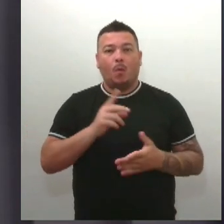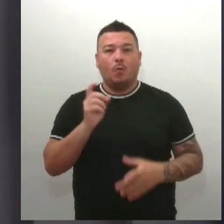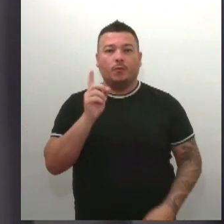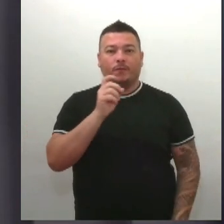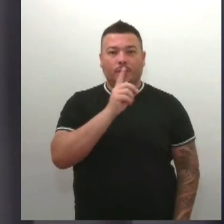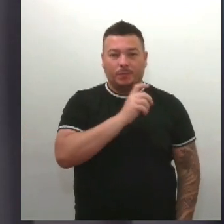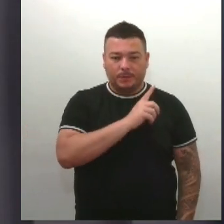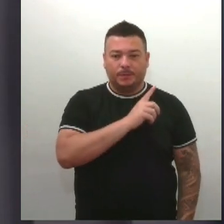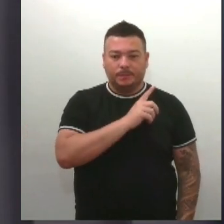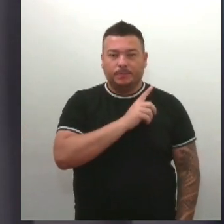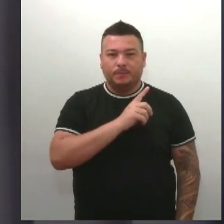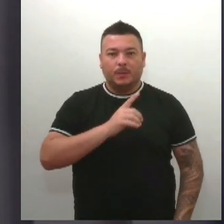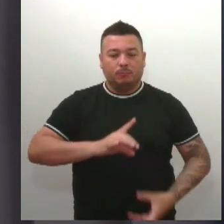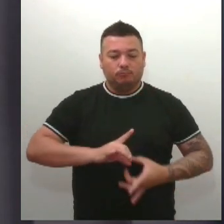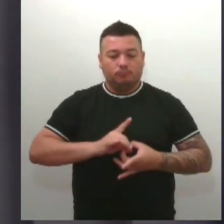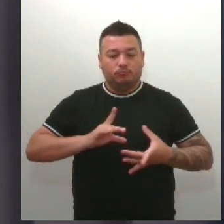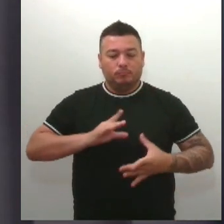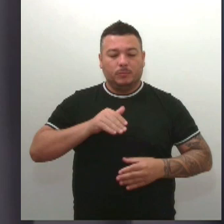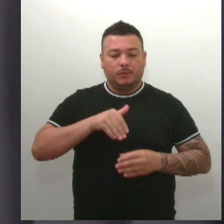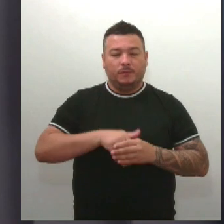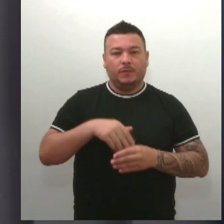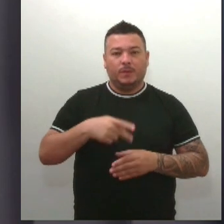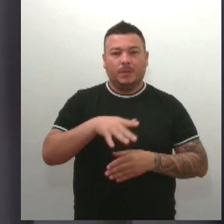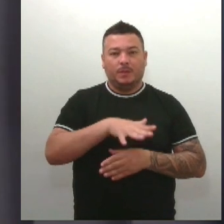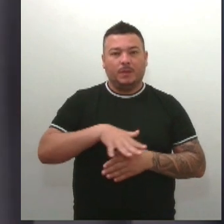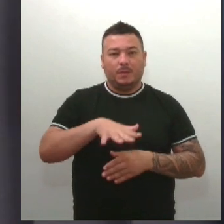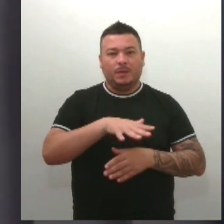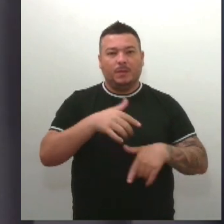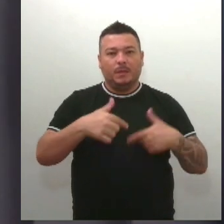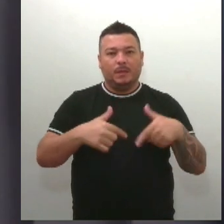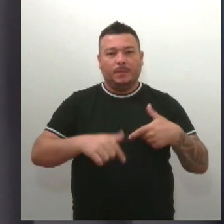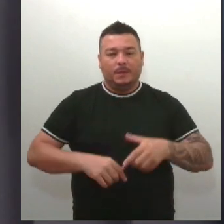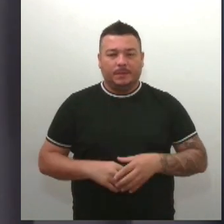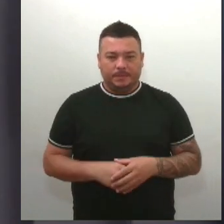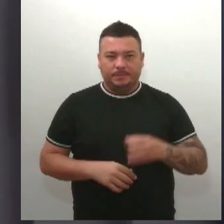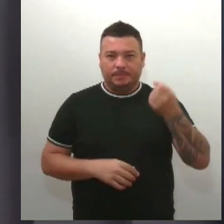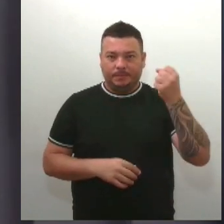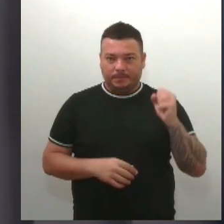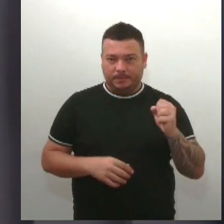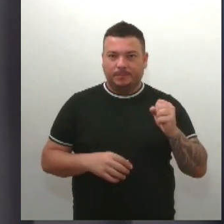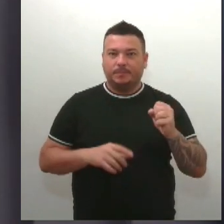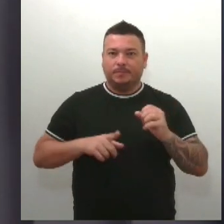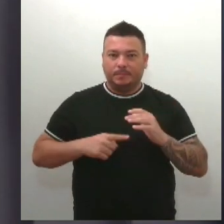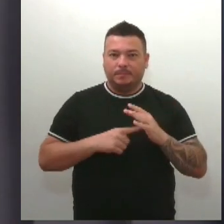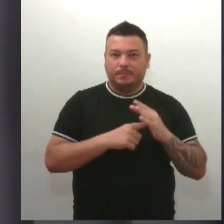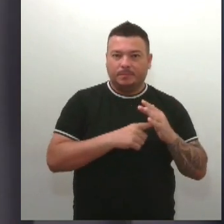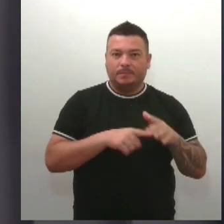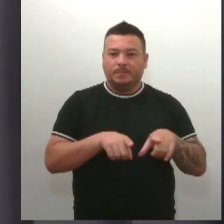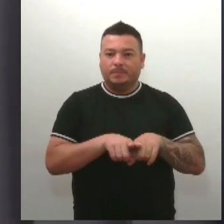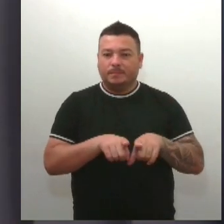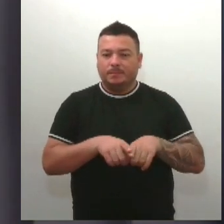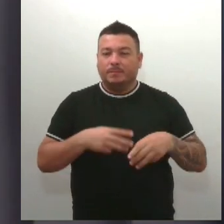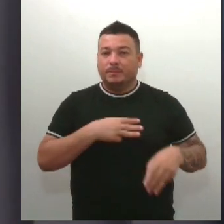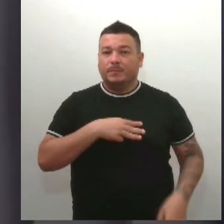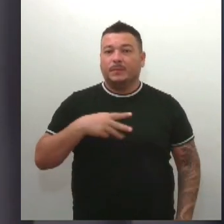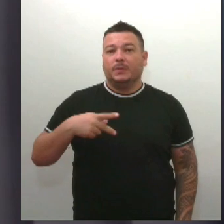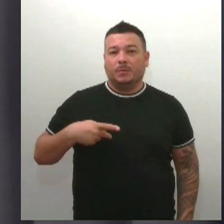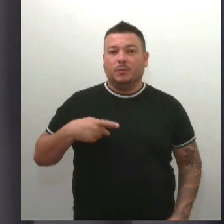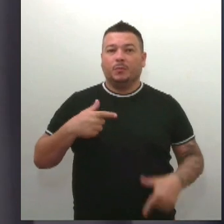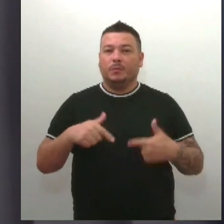exercício do voto no ambiente de trabalho. Em Sergipe, as denúncias recebidas pelo Ministério Público do Trabalho foram